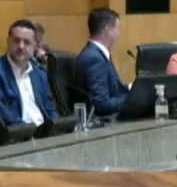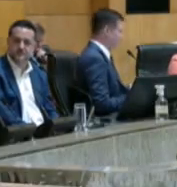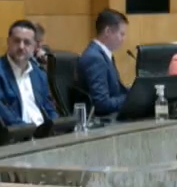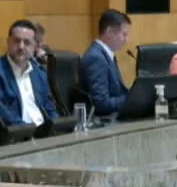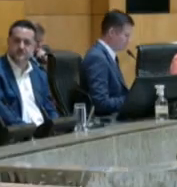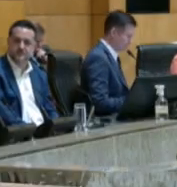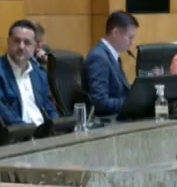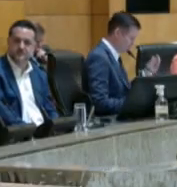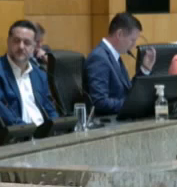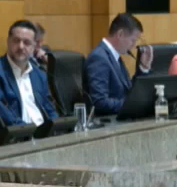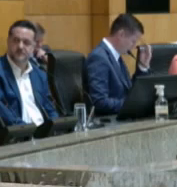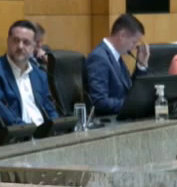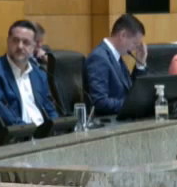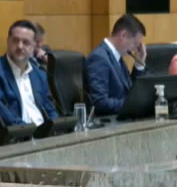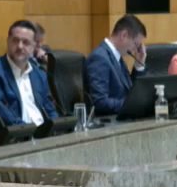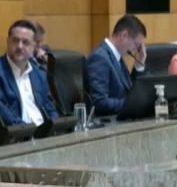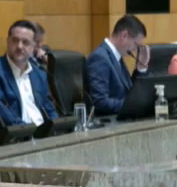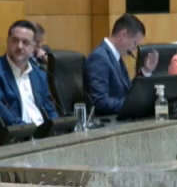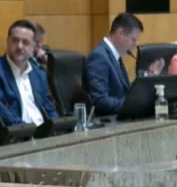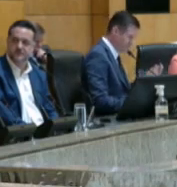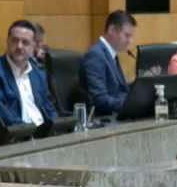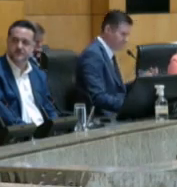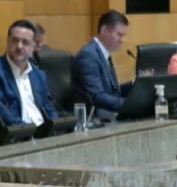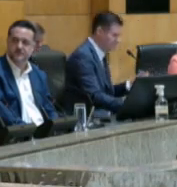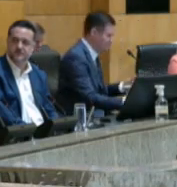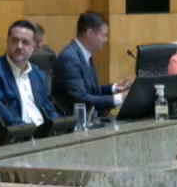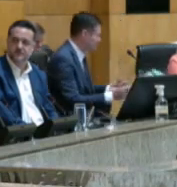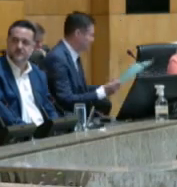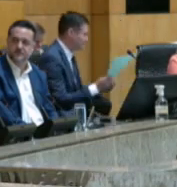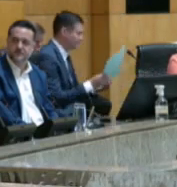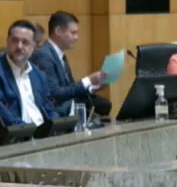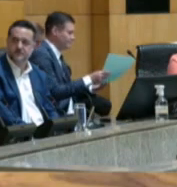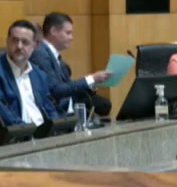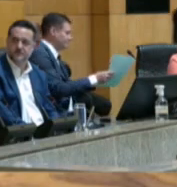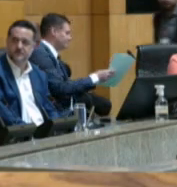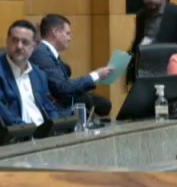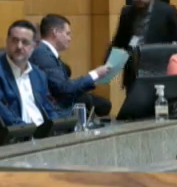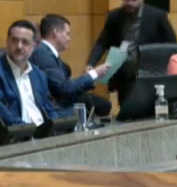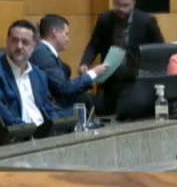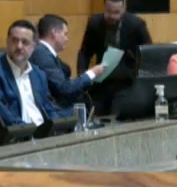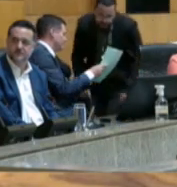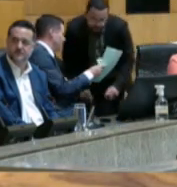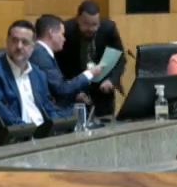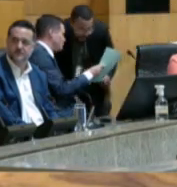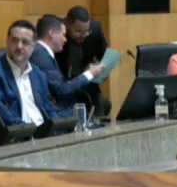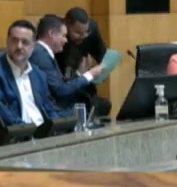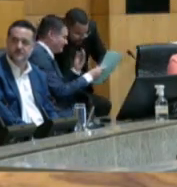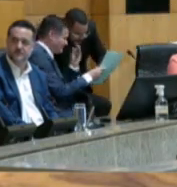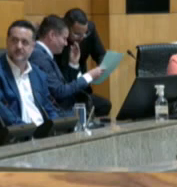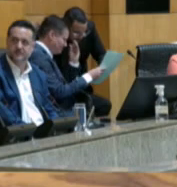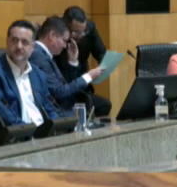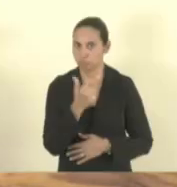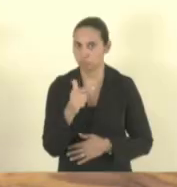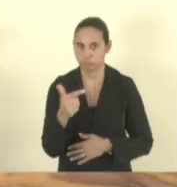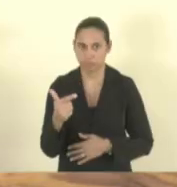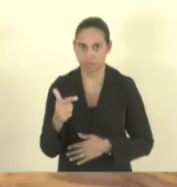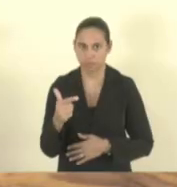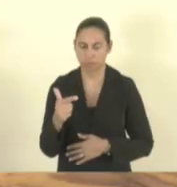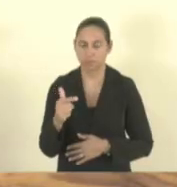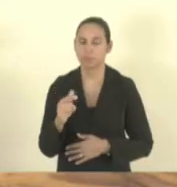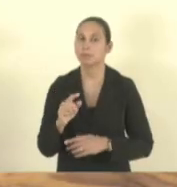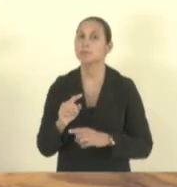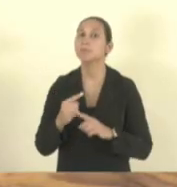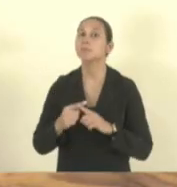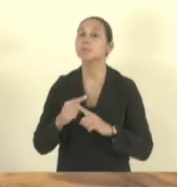Os meus filhos não passam por preconceito na escola. Porque a escola acolheu os meus filhos.